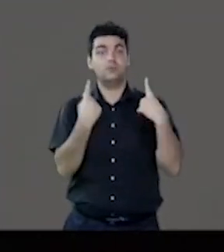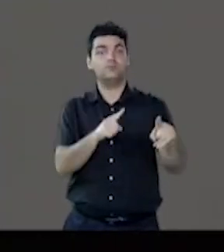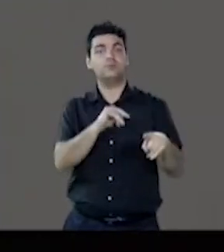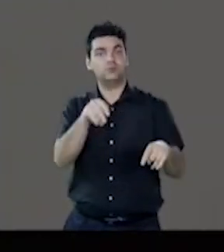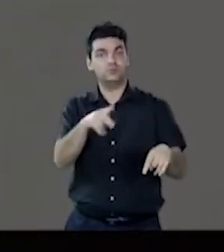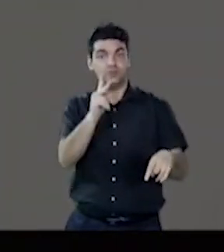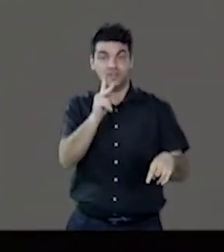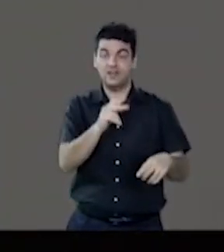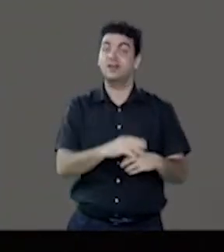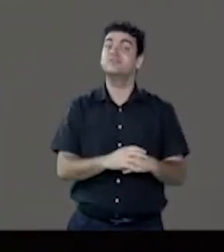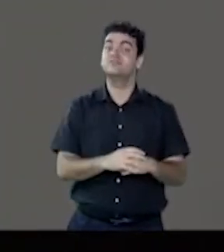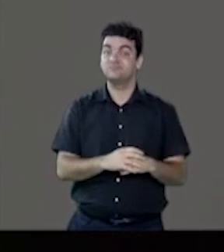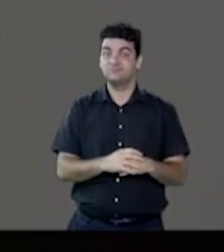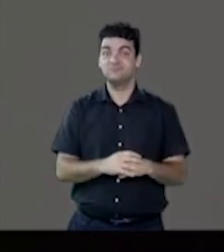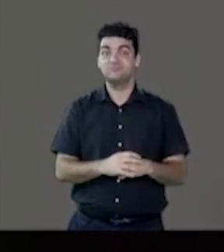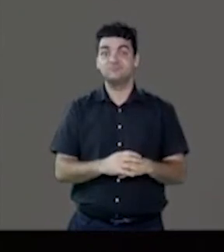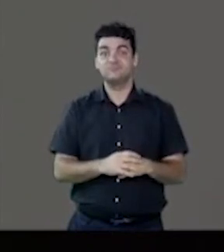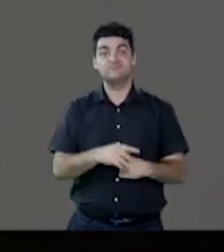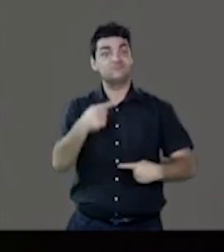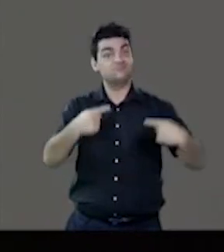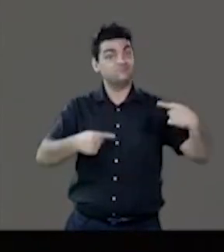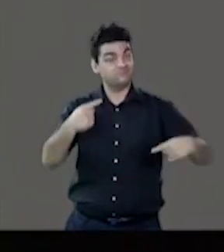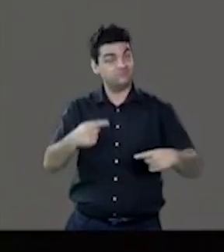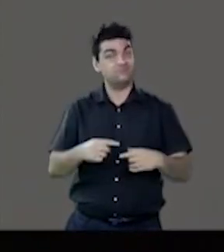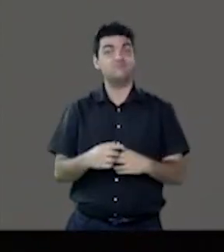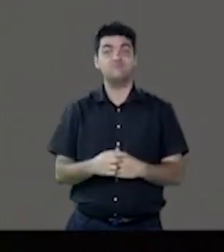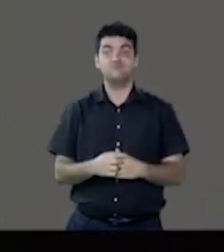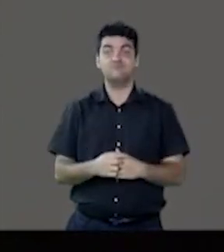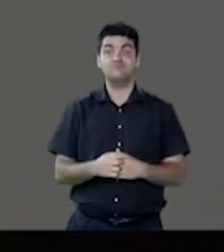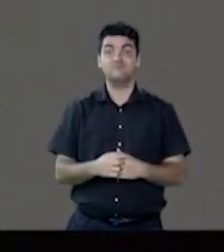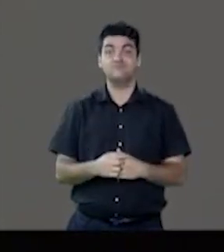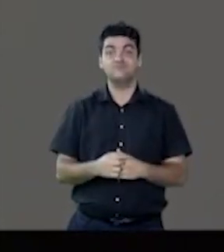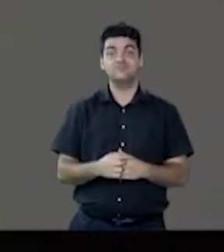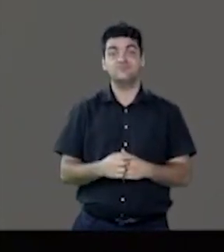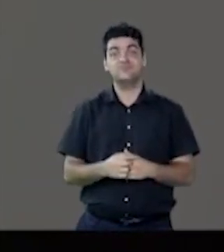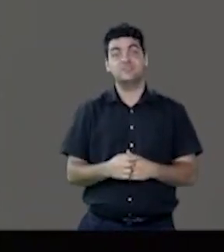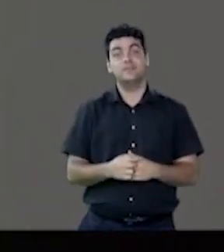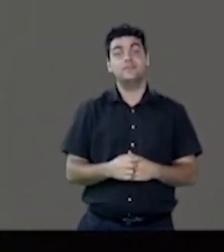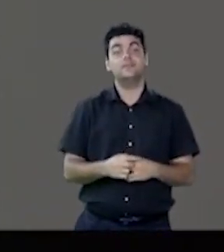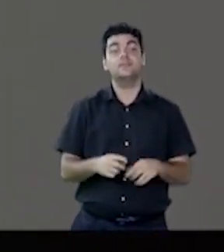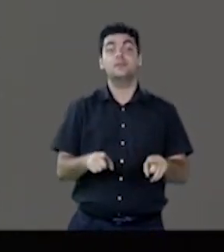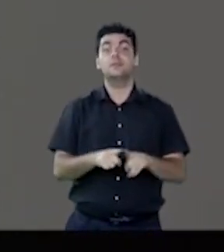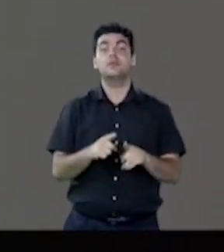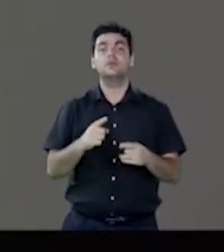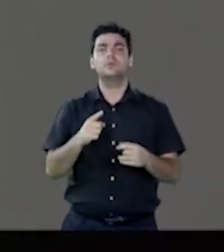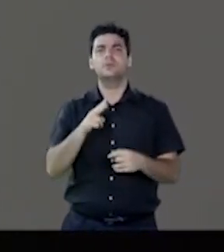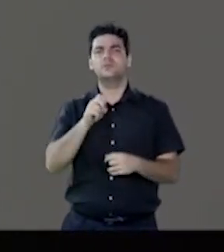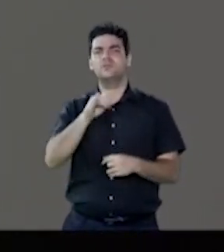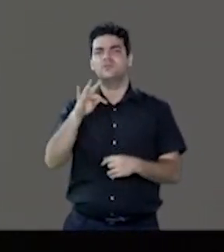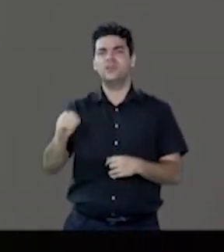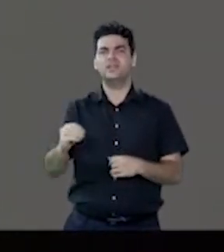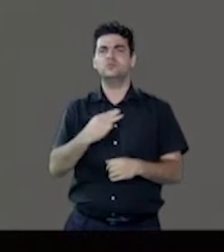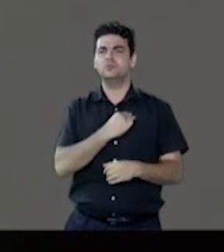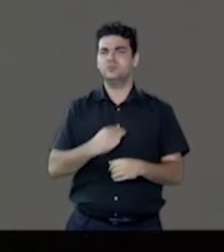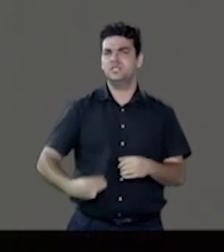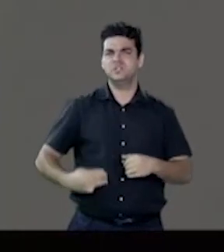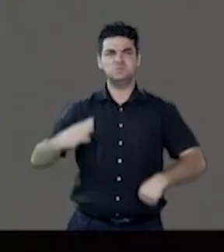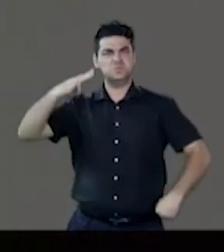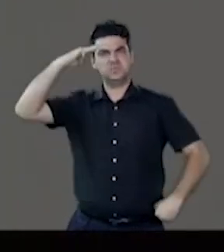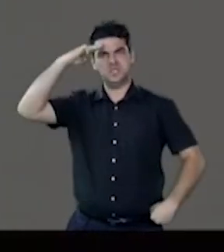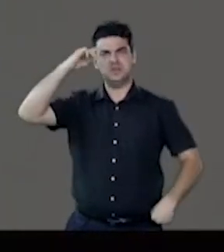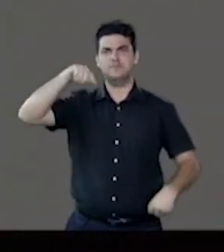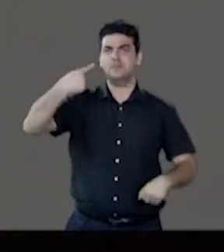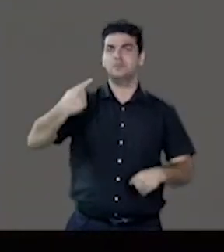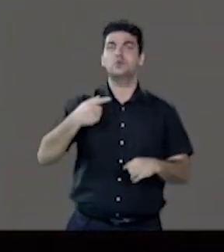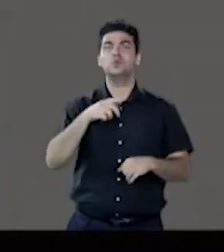Juscelino Kubitschek de Jacareacanga e de Aragarsas, o veto dos ministros militares à